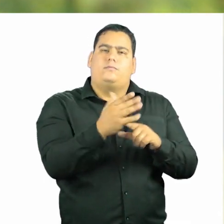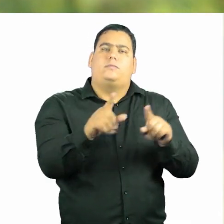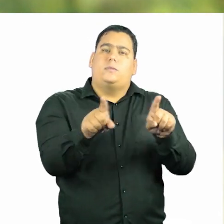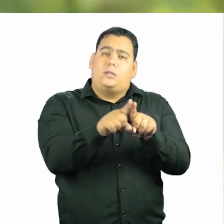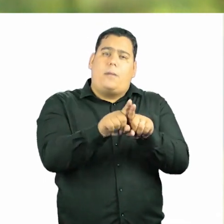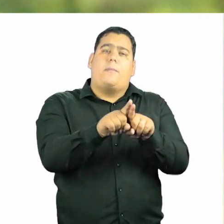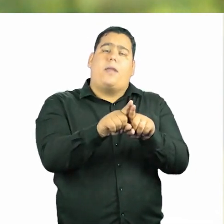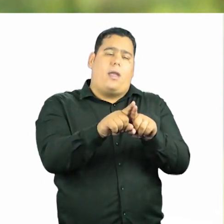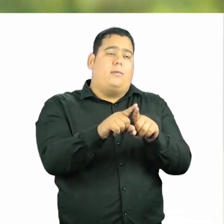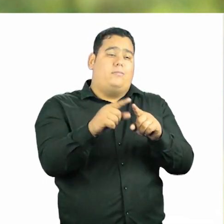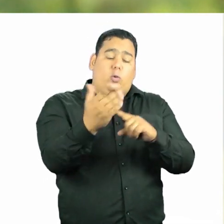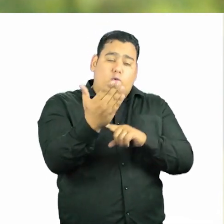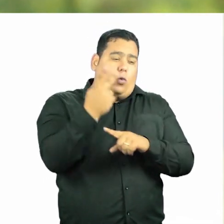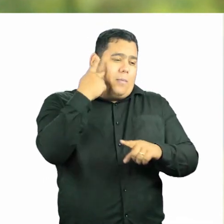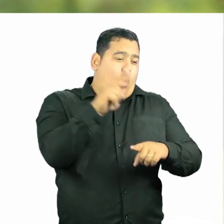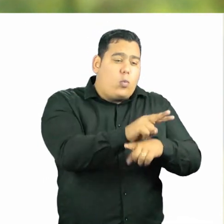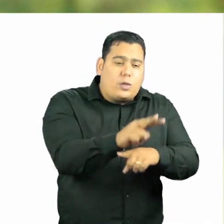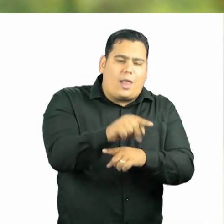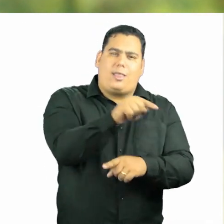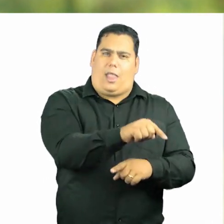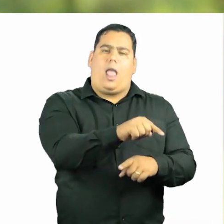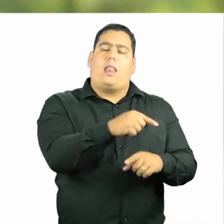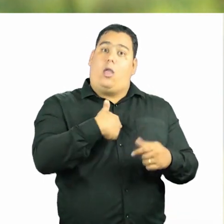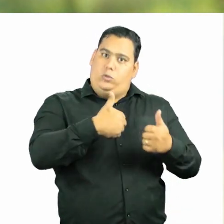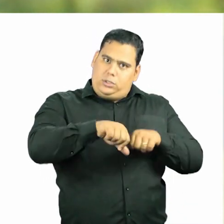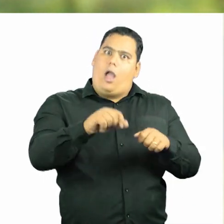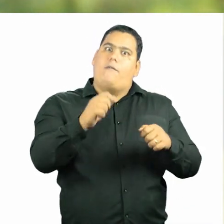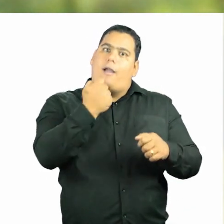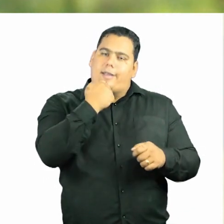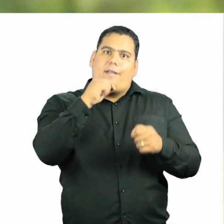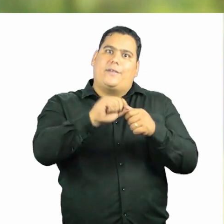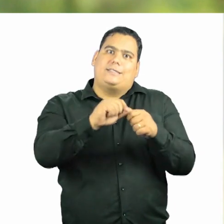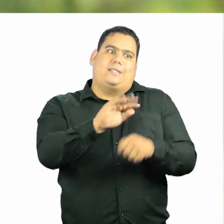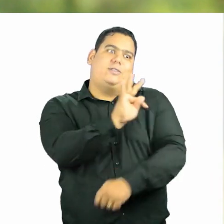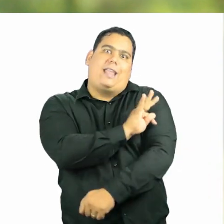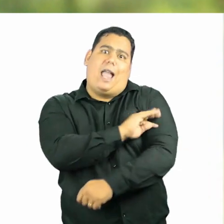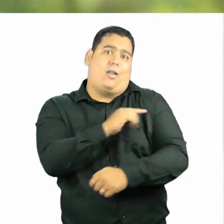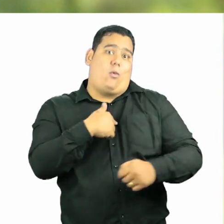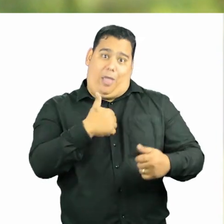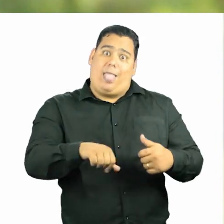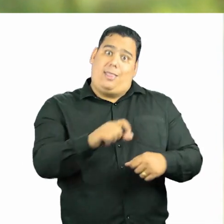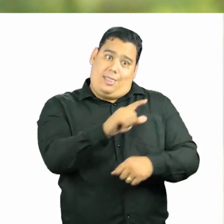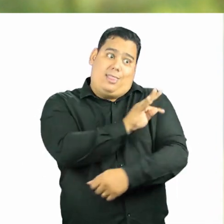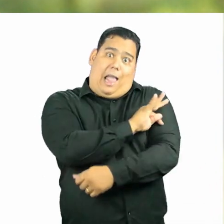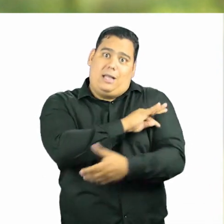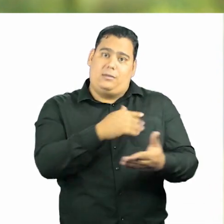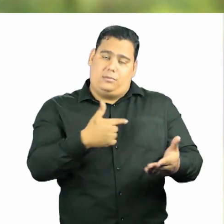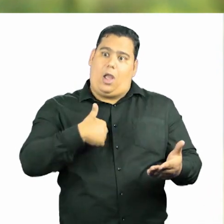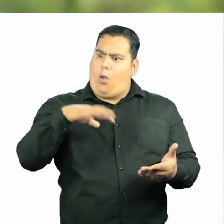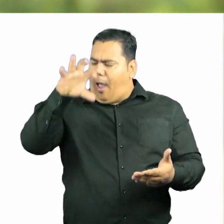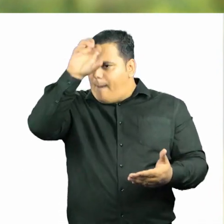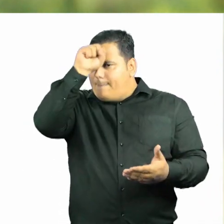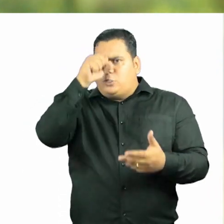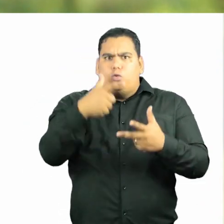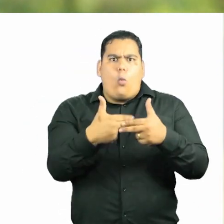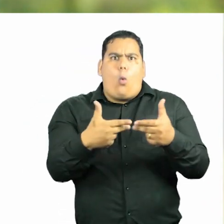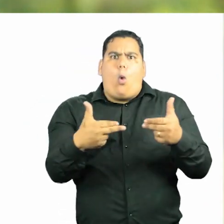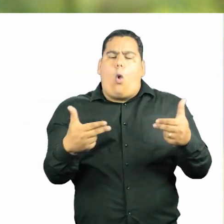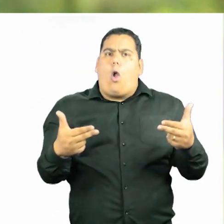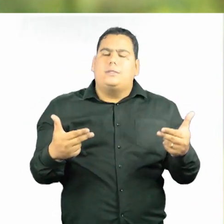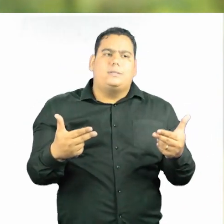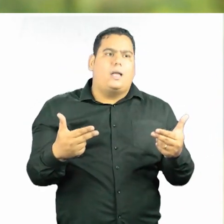treinaram para cuidar dela, porque então eu não era técnica, eu estava ainda fazendo técnico. E nesse período, eu aprendi coisas